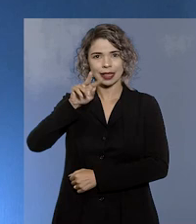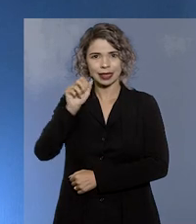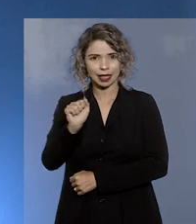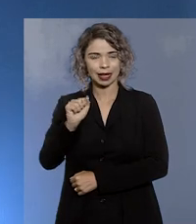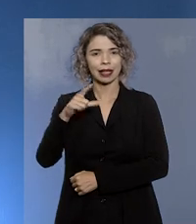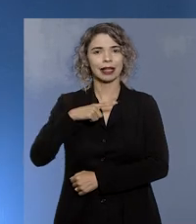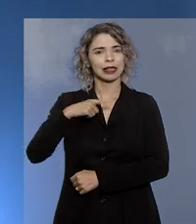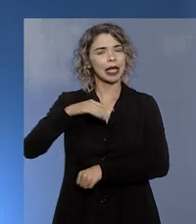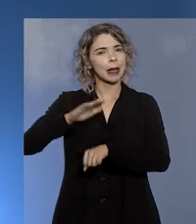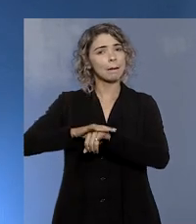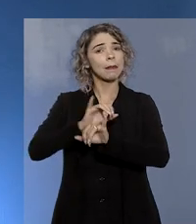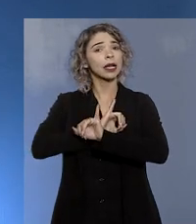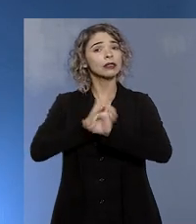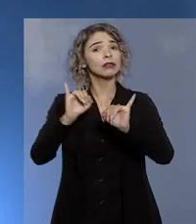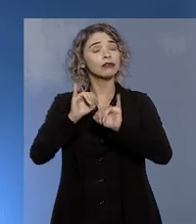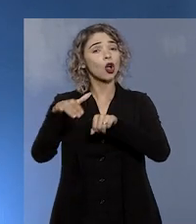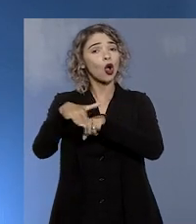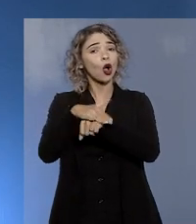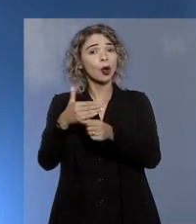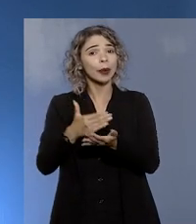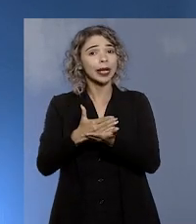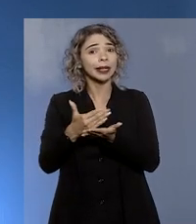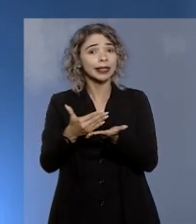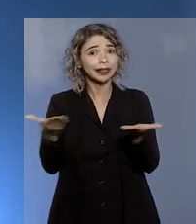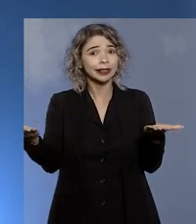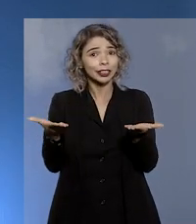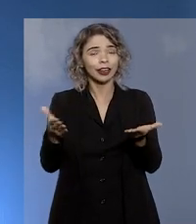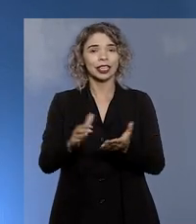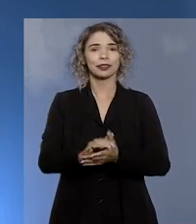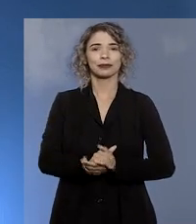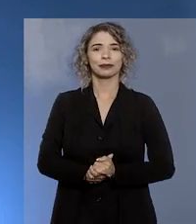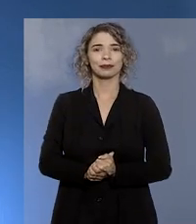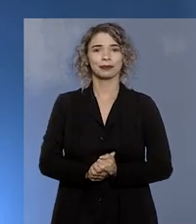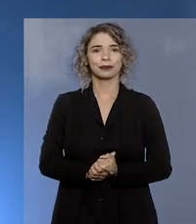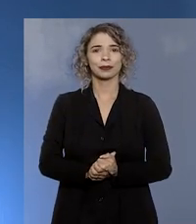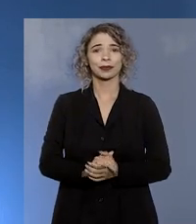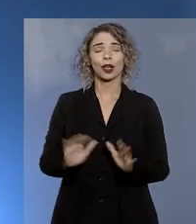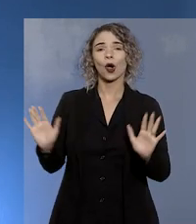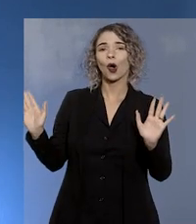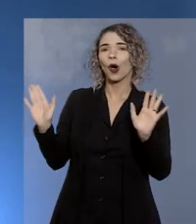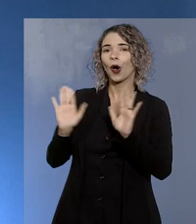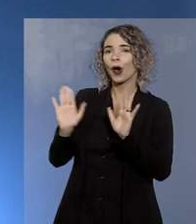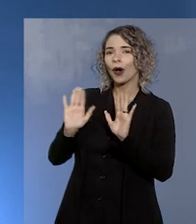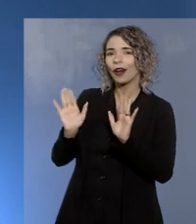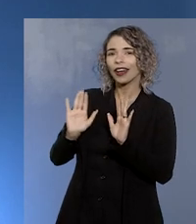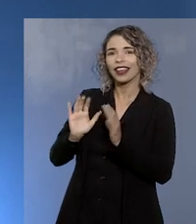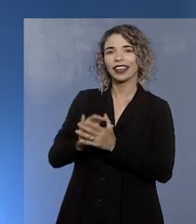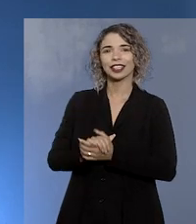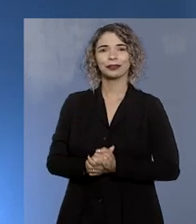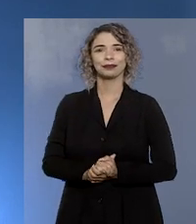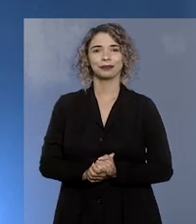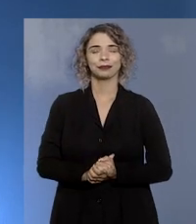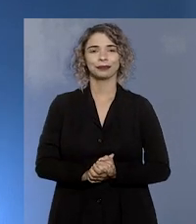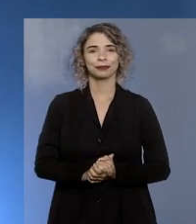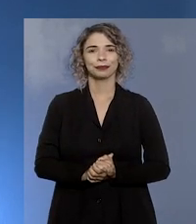Peçanha tem mais informações e conversa agora com a gente. Olá, Samanta!